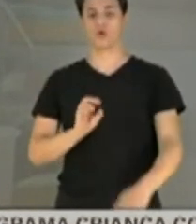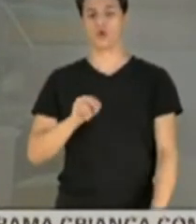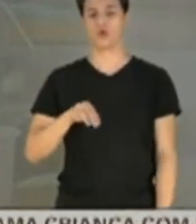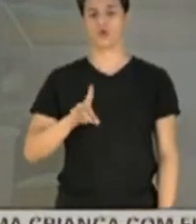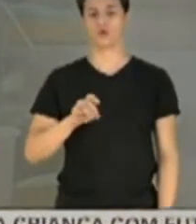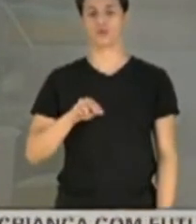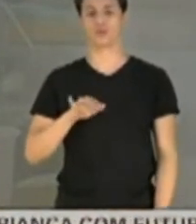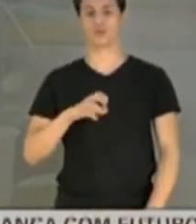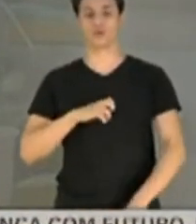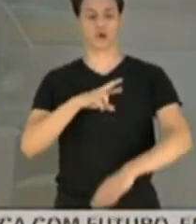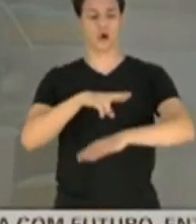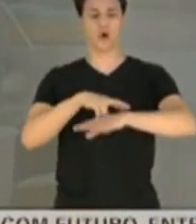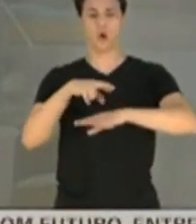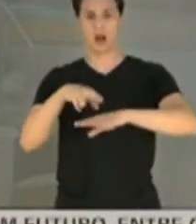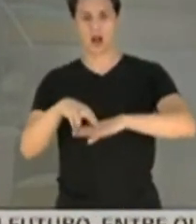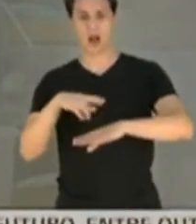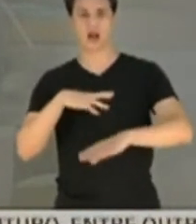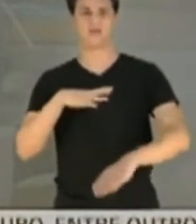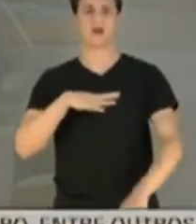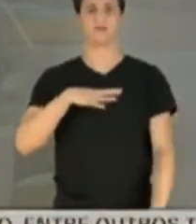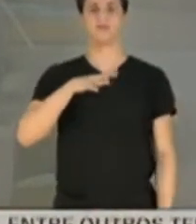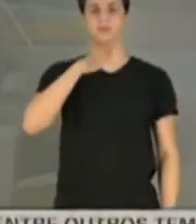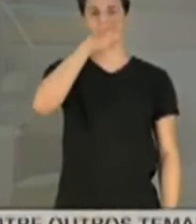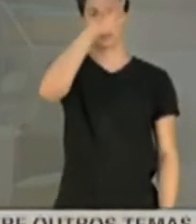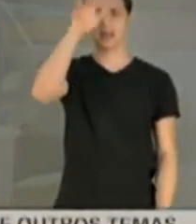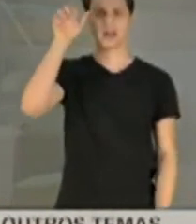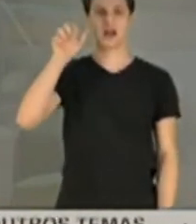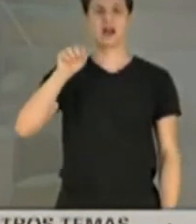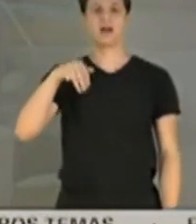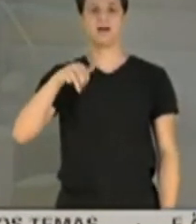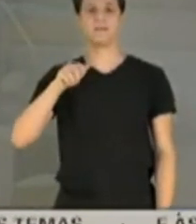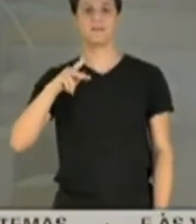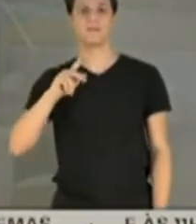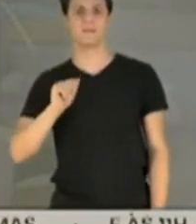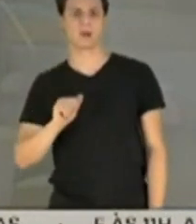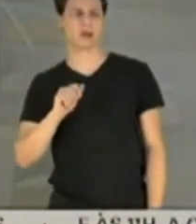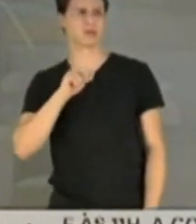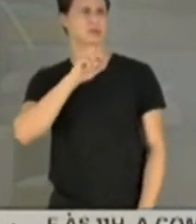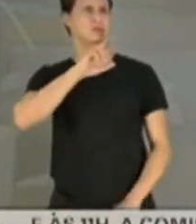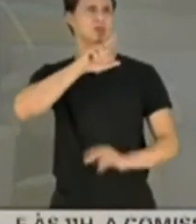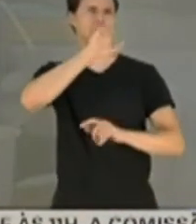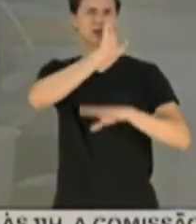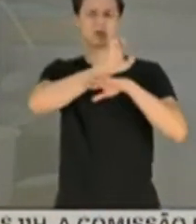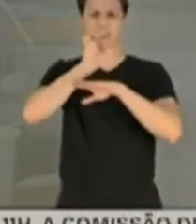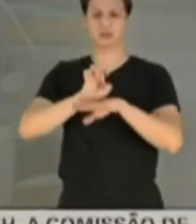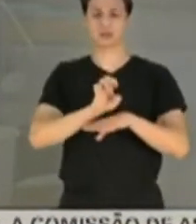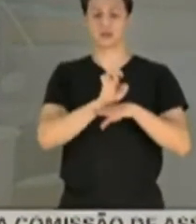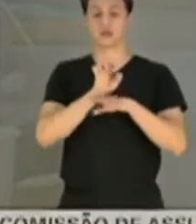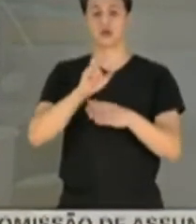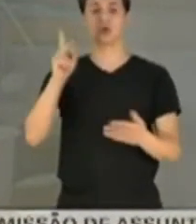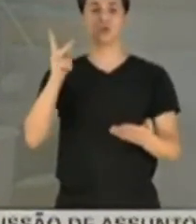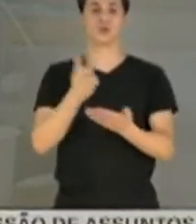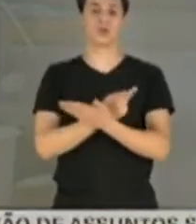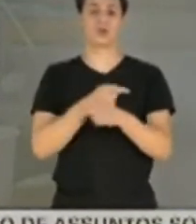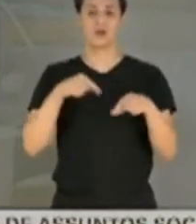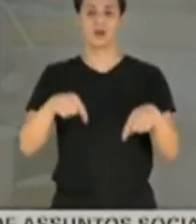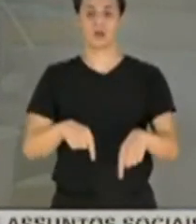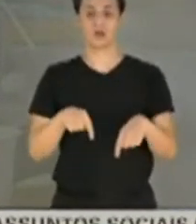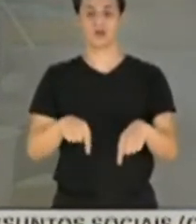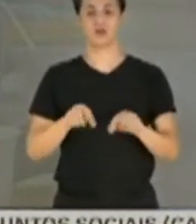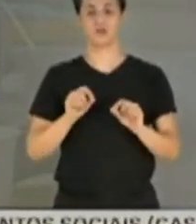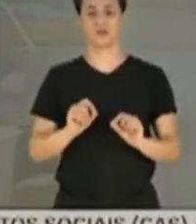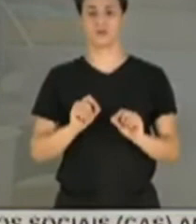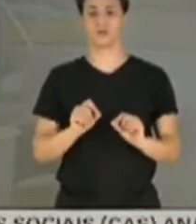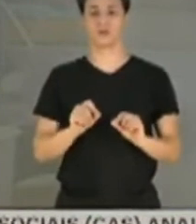Roraima, Amapá e tantos outros estados da federação, esse dinheiro saiu daqui em desfile público